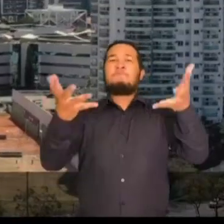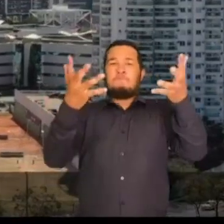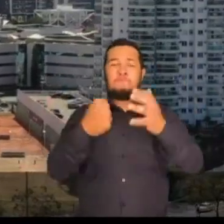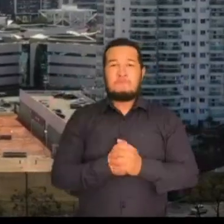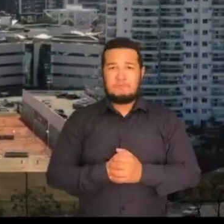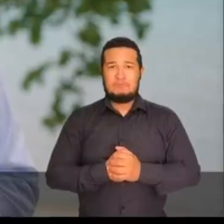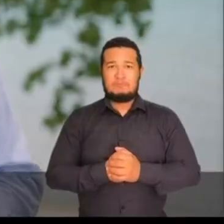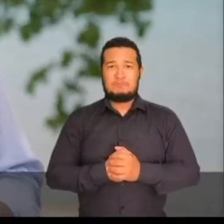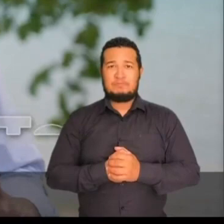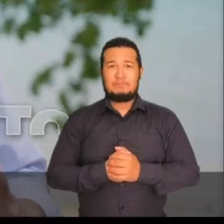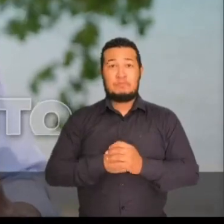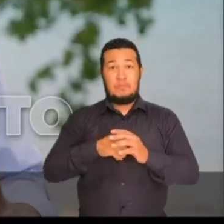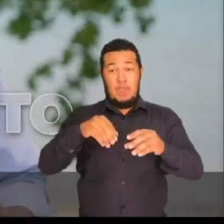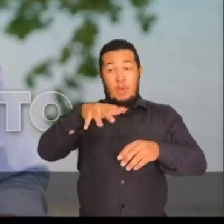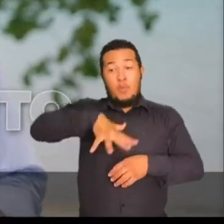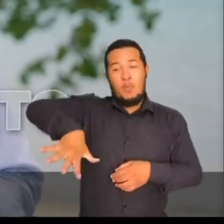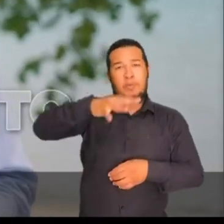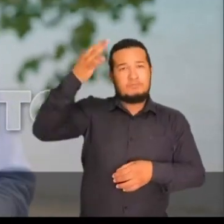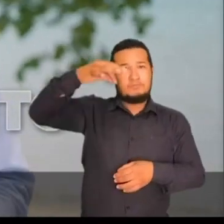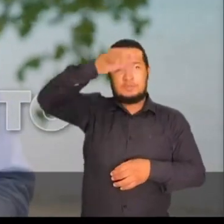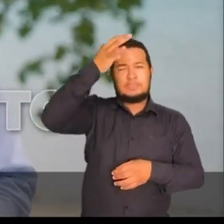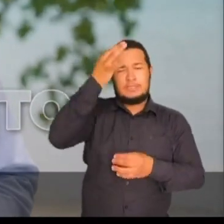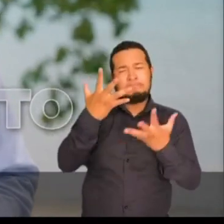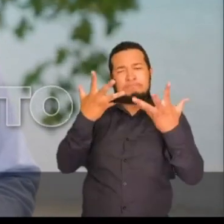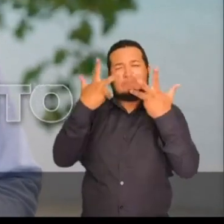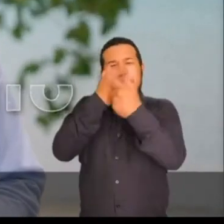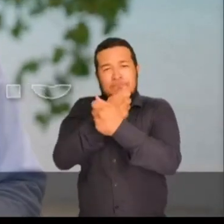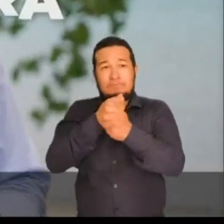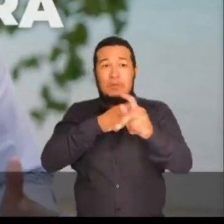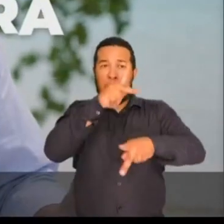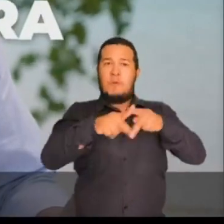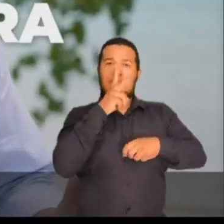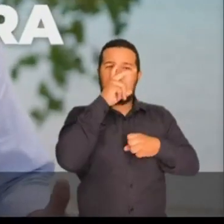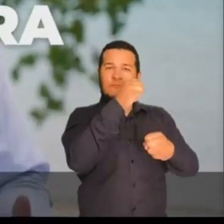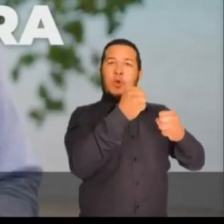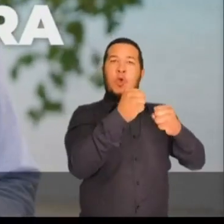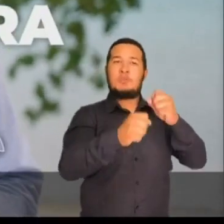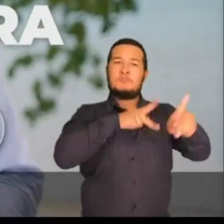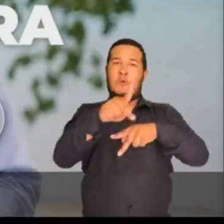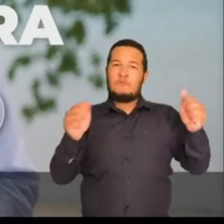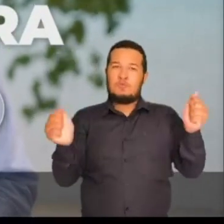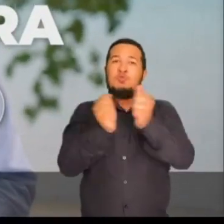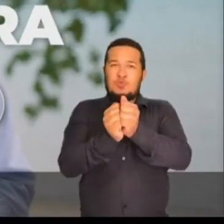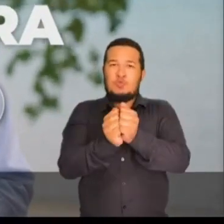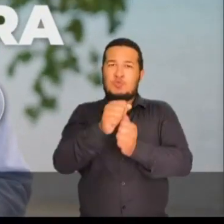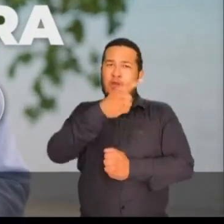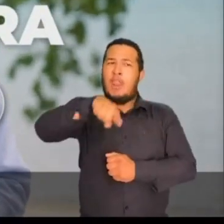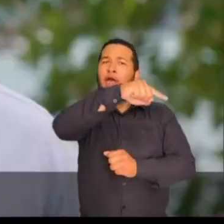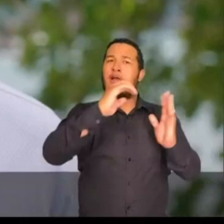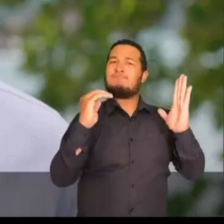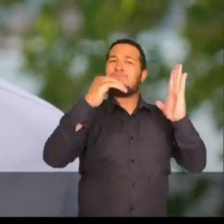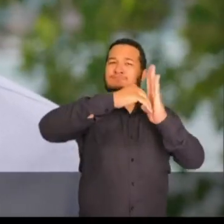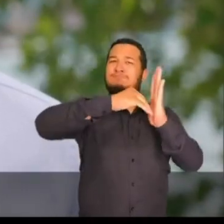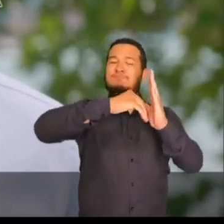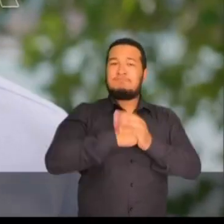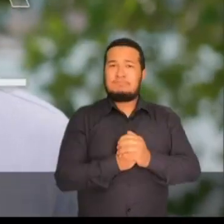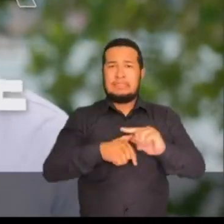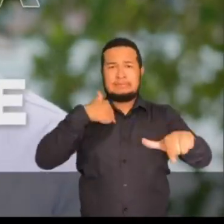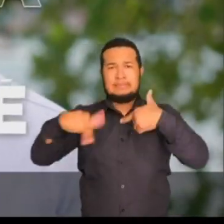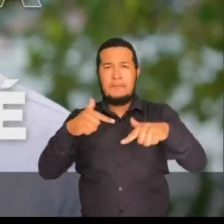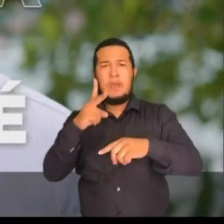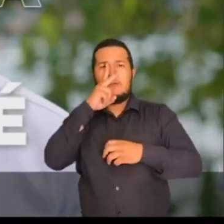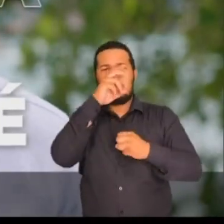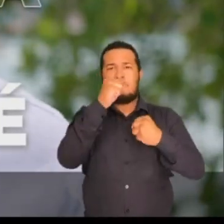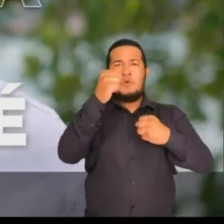economia. Espírito Santo, terra linda, gente forte, povo unido. Vamos juntos para o Senado. Com trabalho,